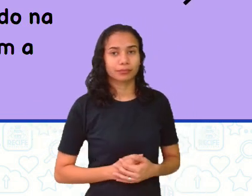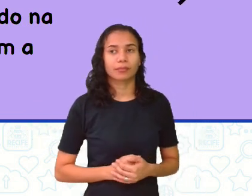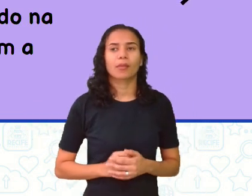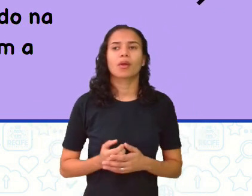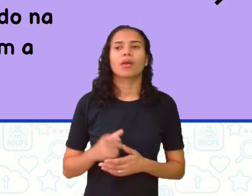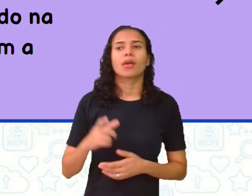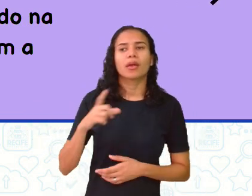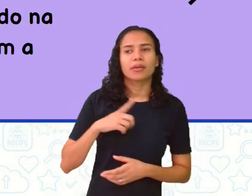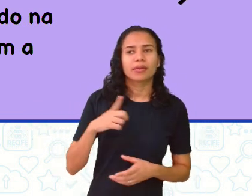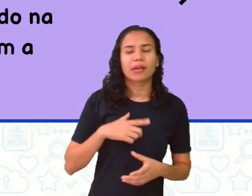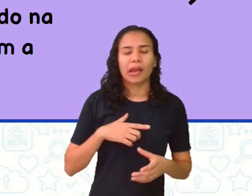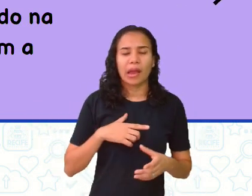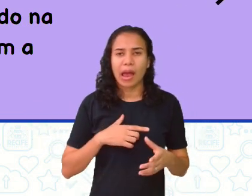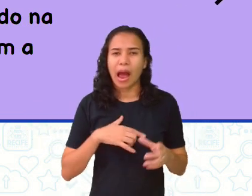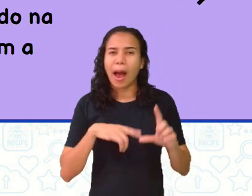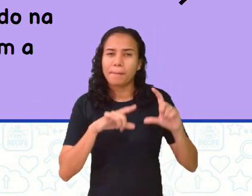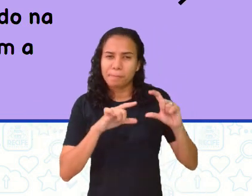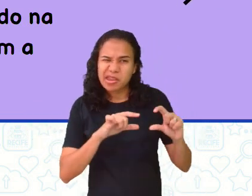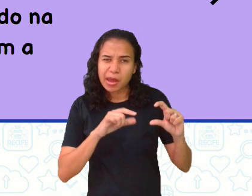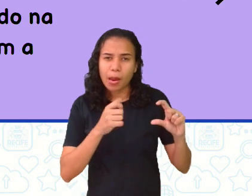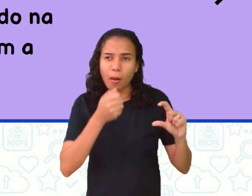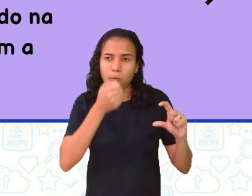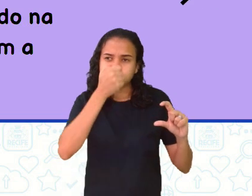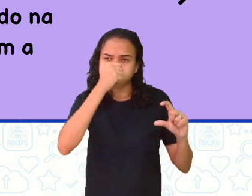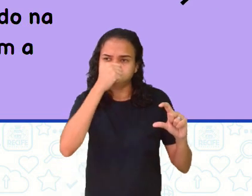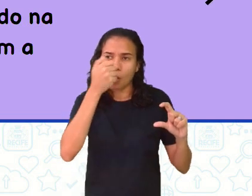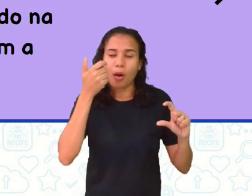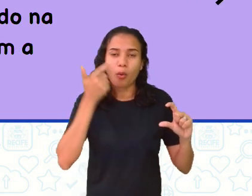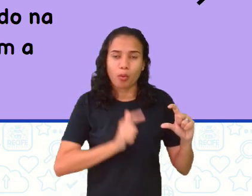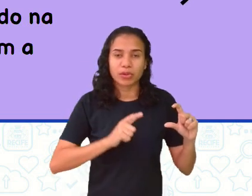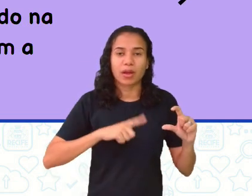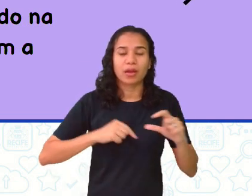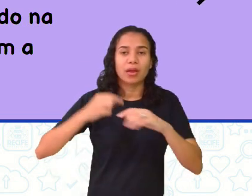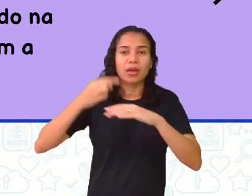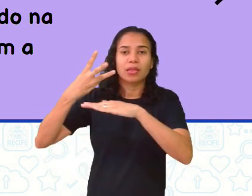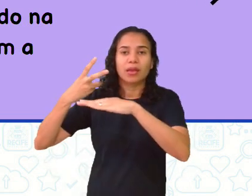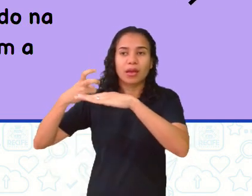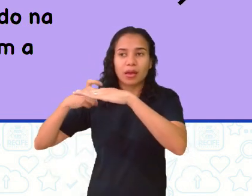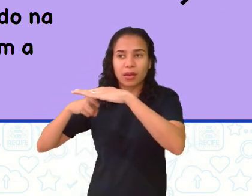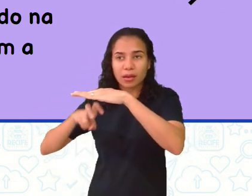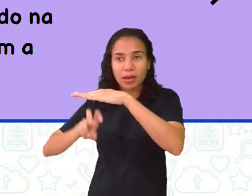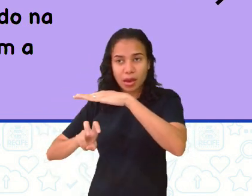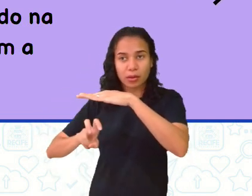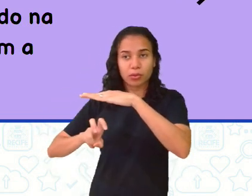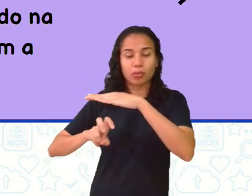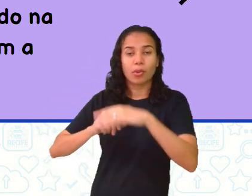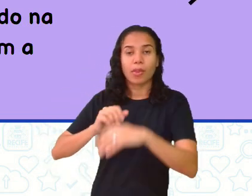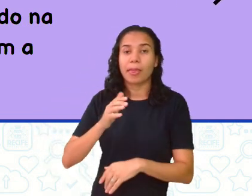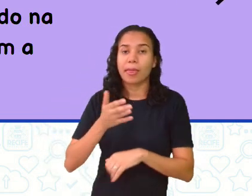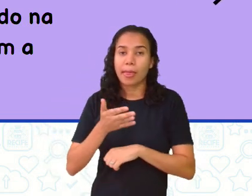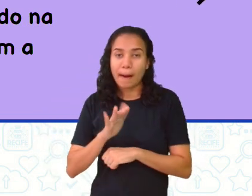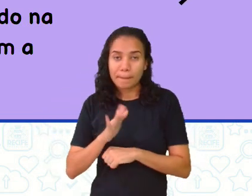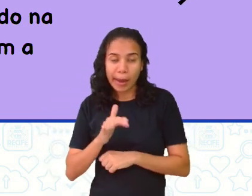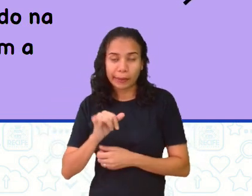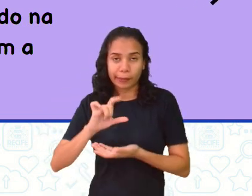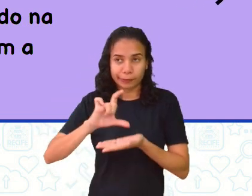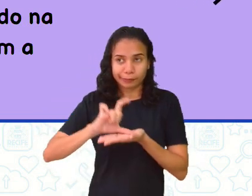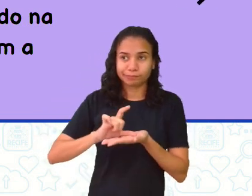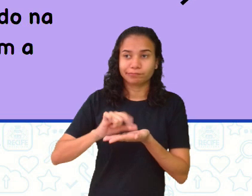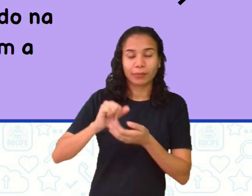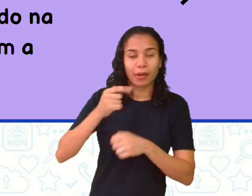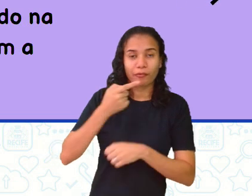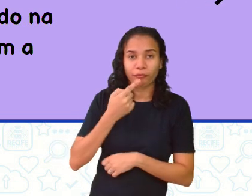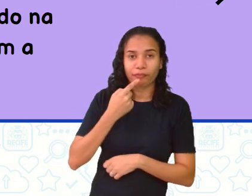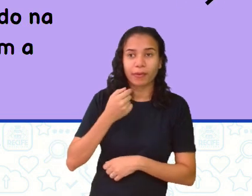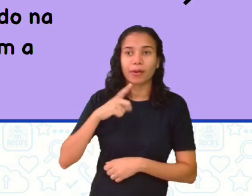Com a caneca pequena, cheia, ela enche três quintos da caneca média. Com a